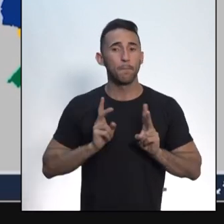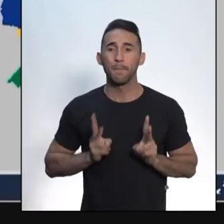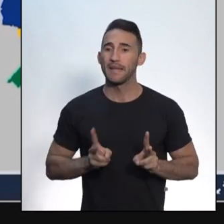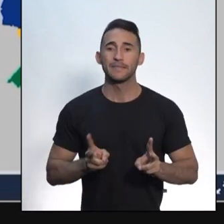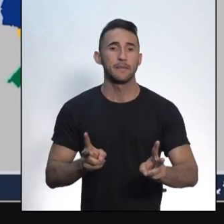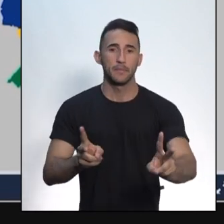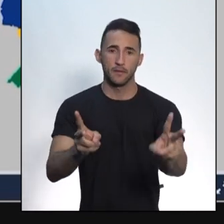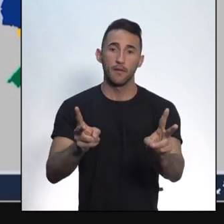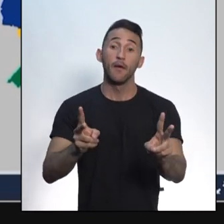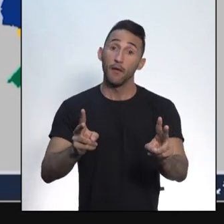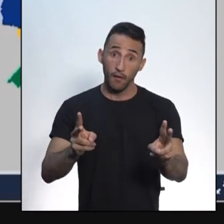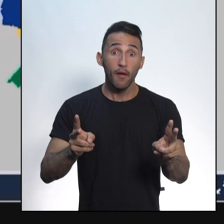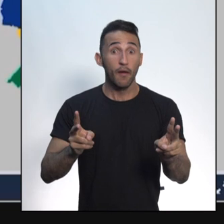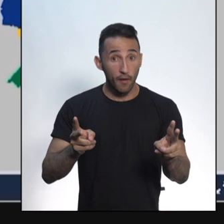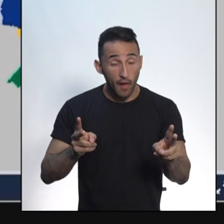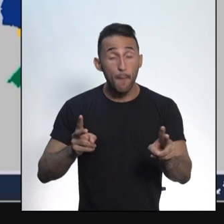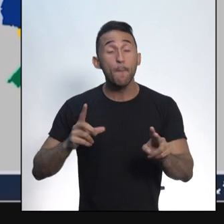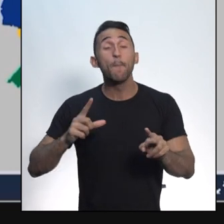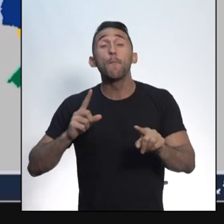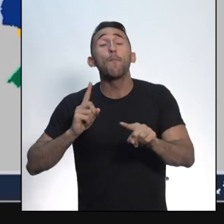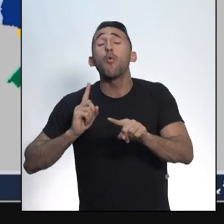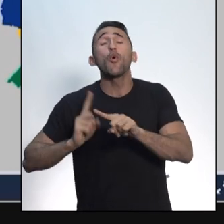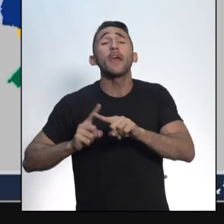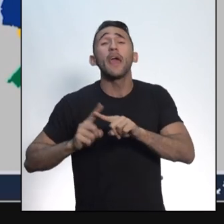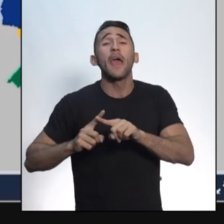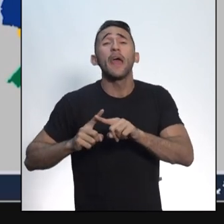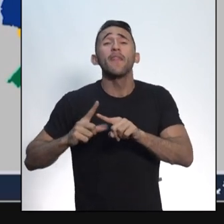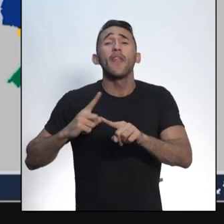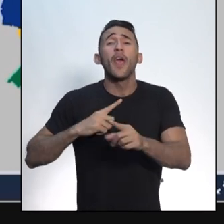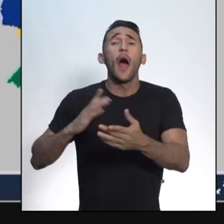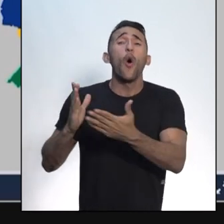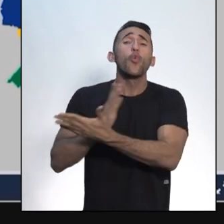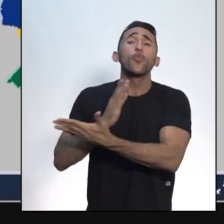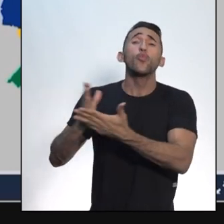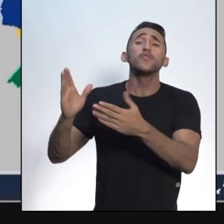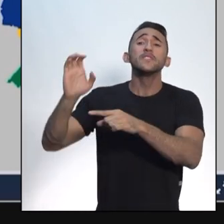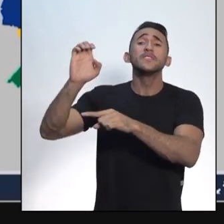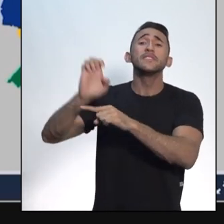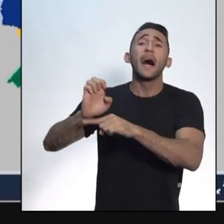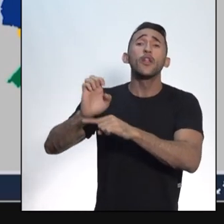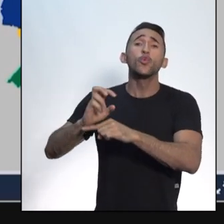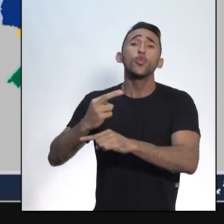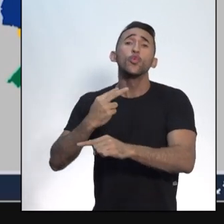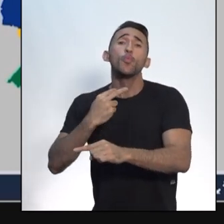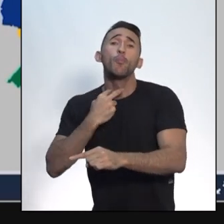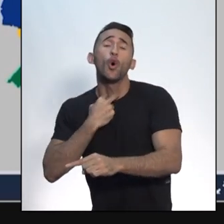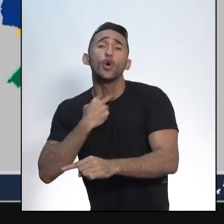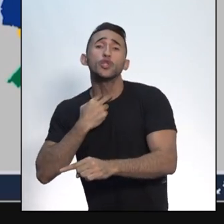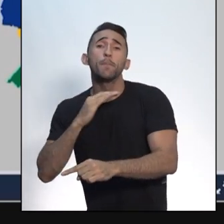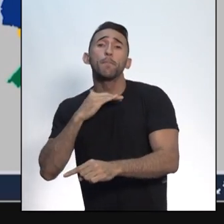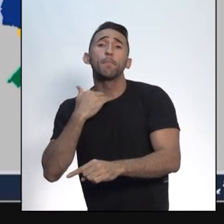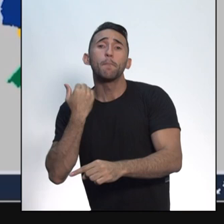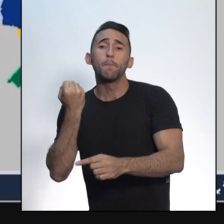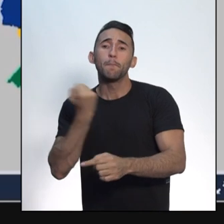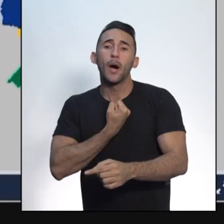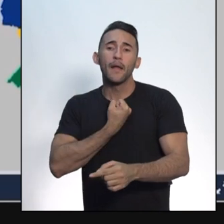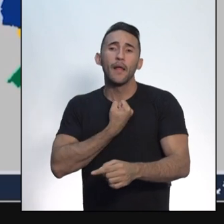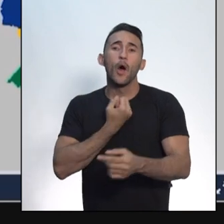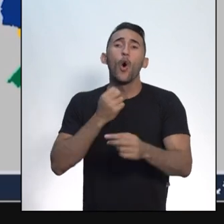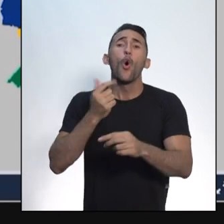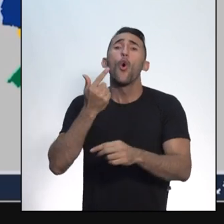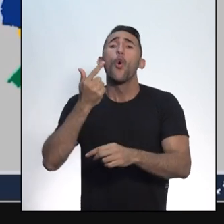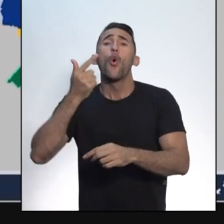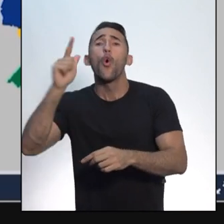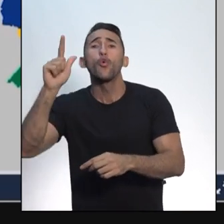Jenner, por que existem estados americanos em que a lei máxima, a pena máxima, é a pena de morte e